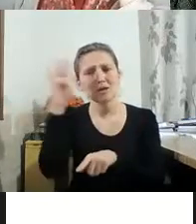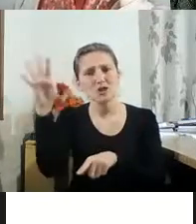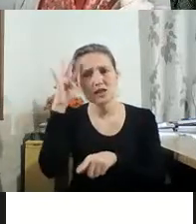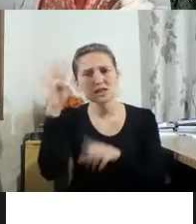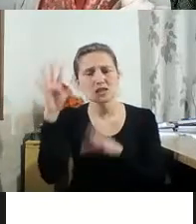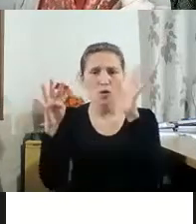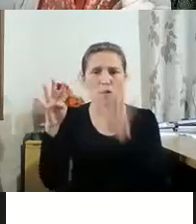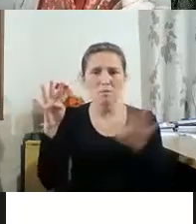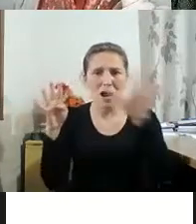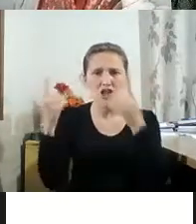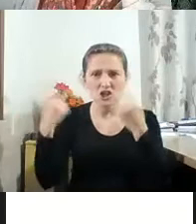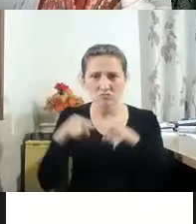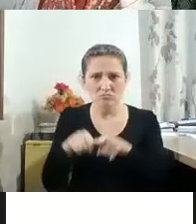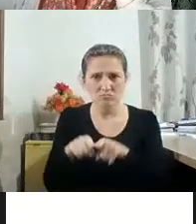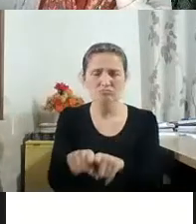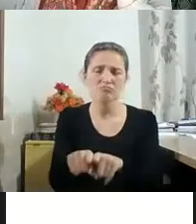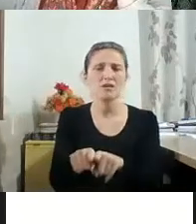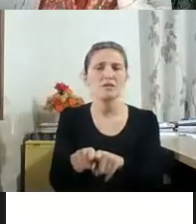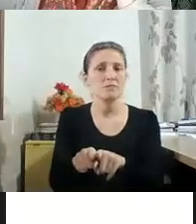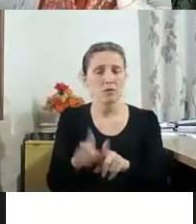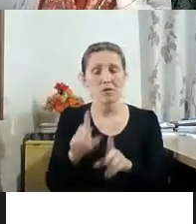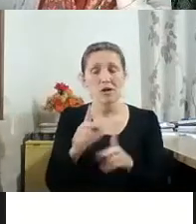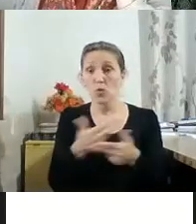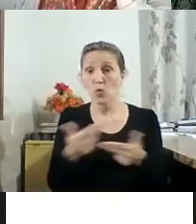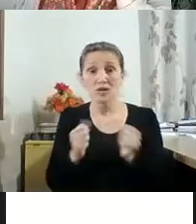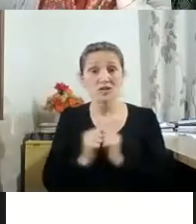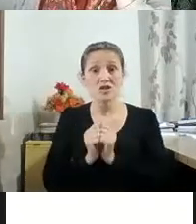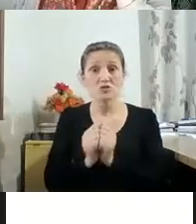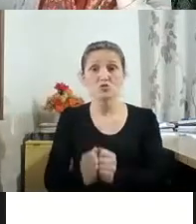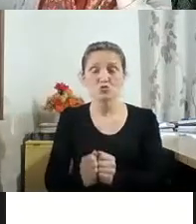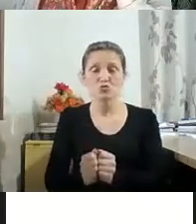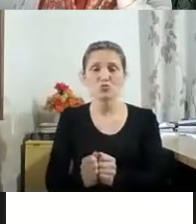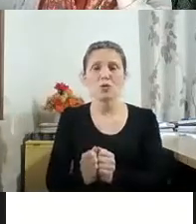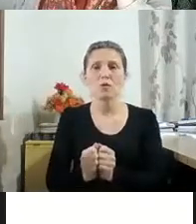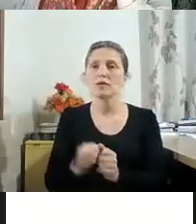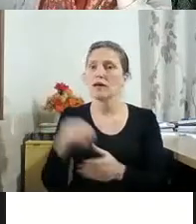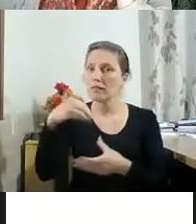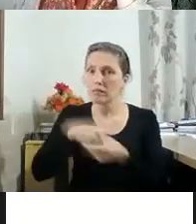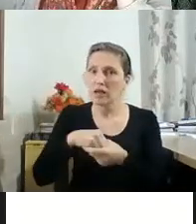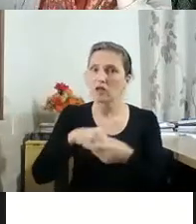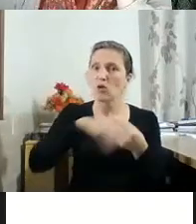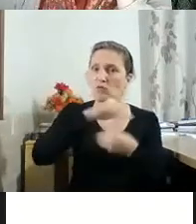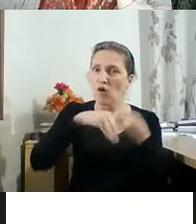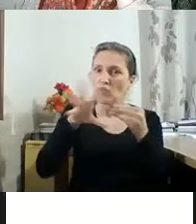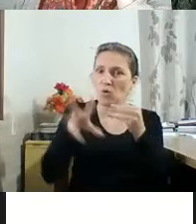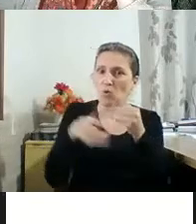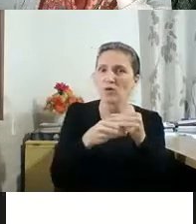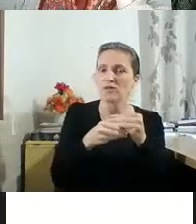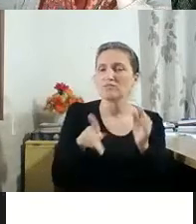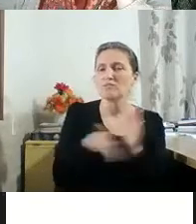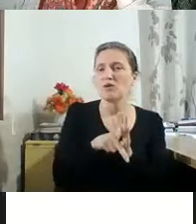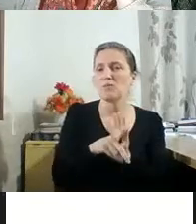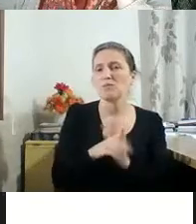São questões que permeiam o trabalho do Boris e isso também, a imagem